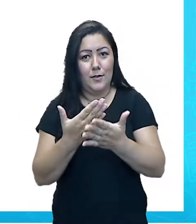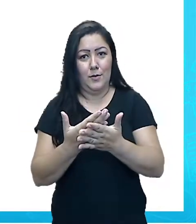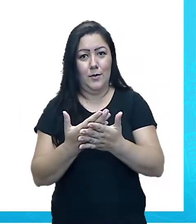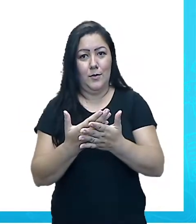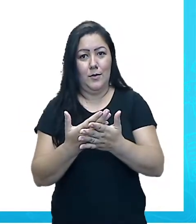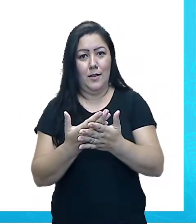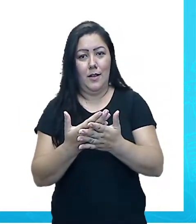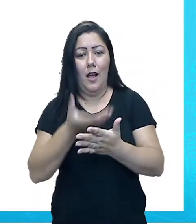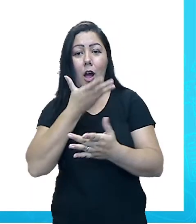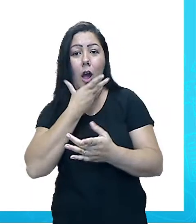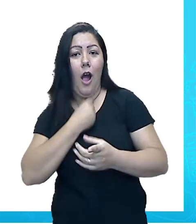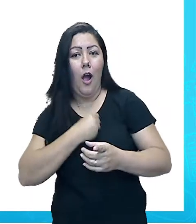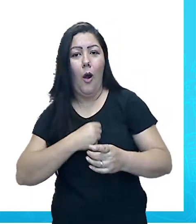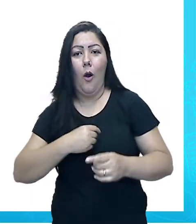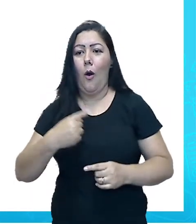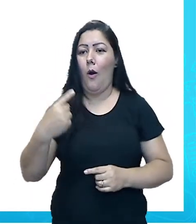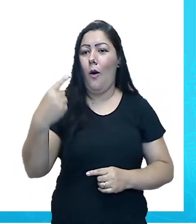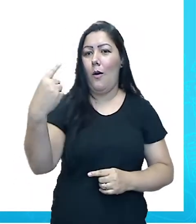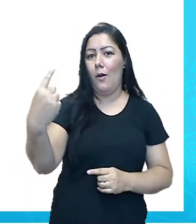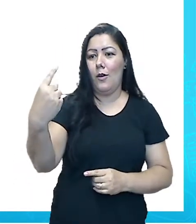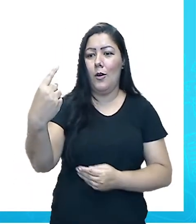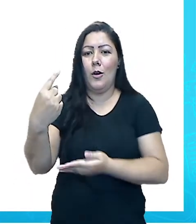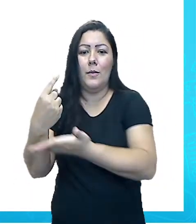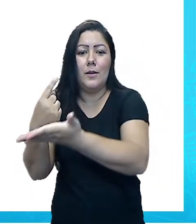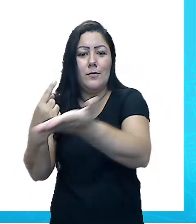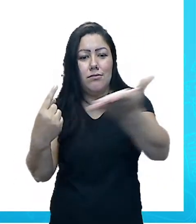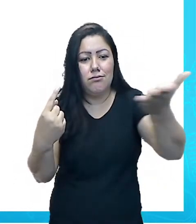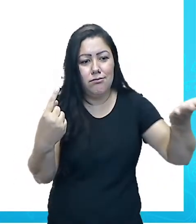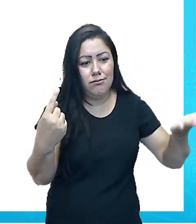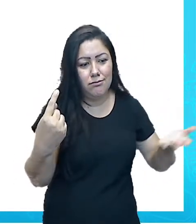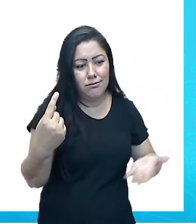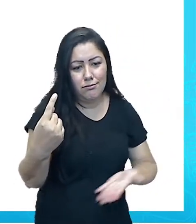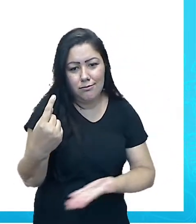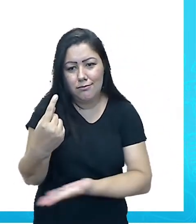com tudo que está à sua volta.